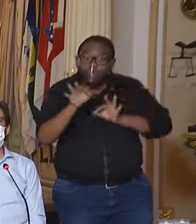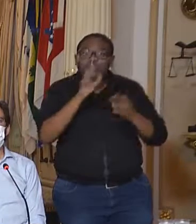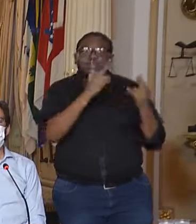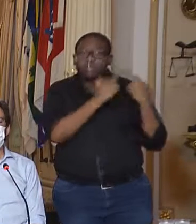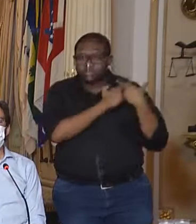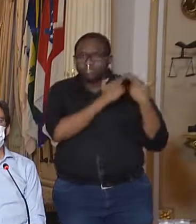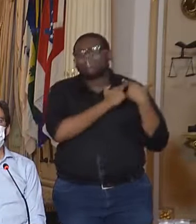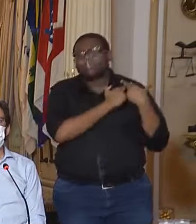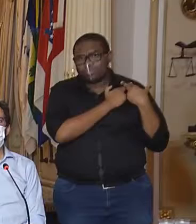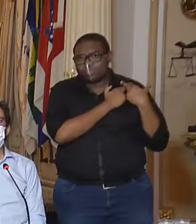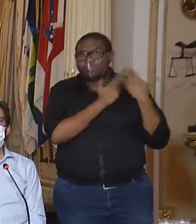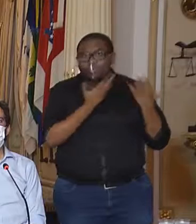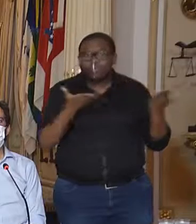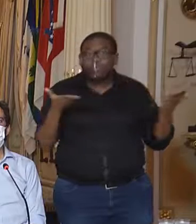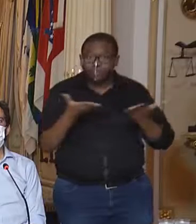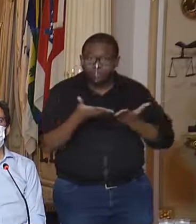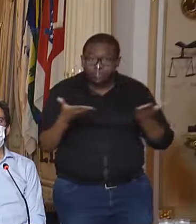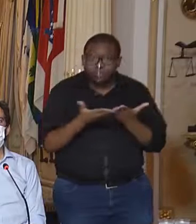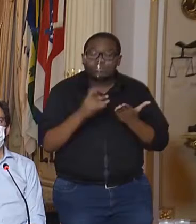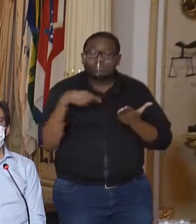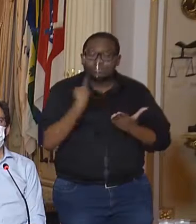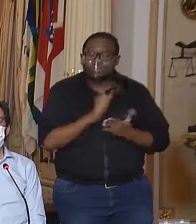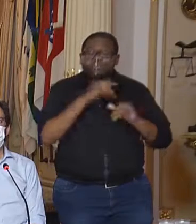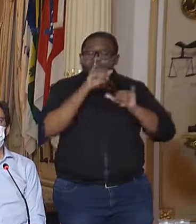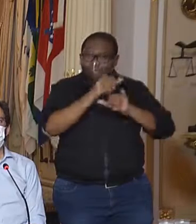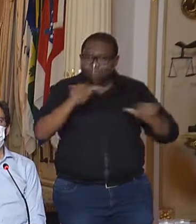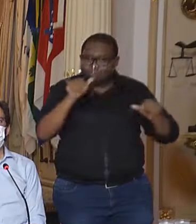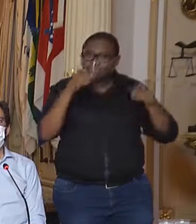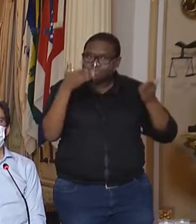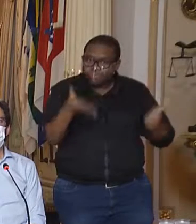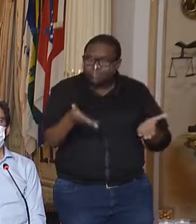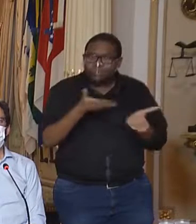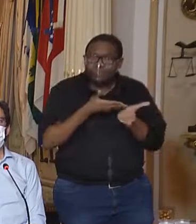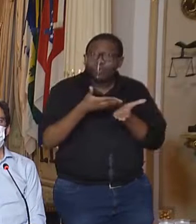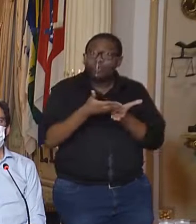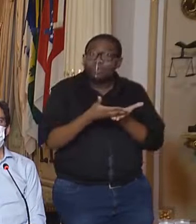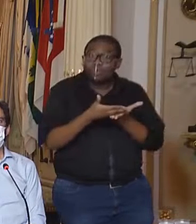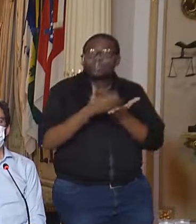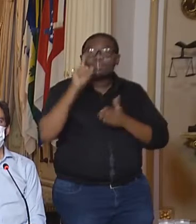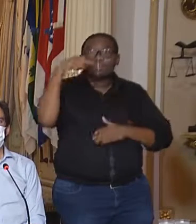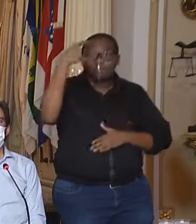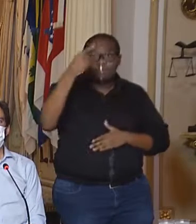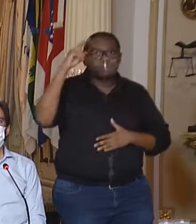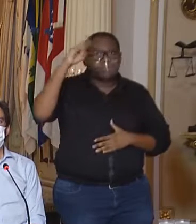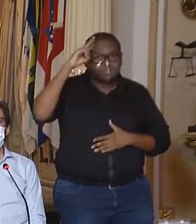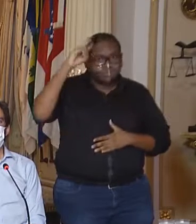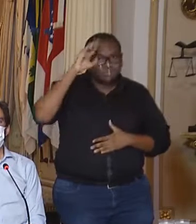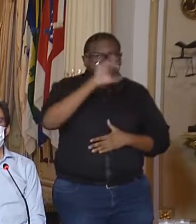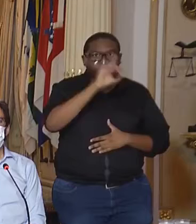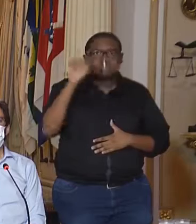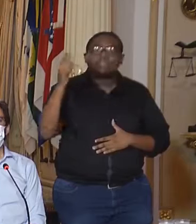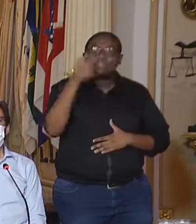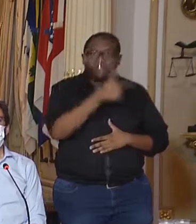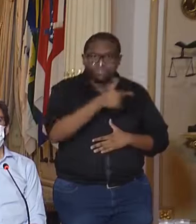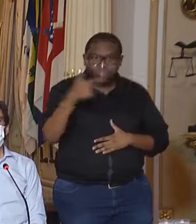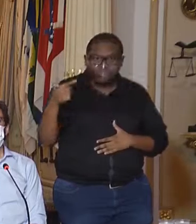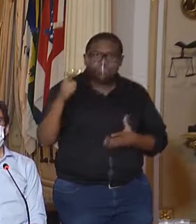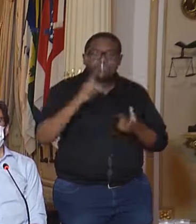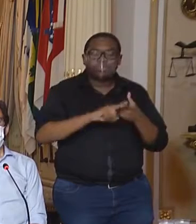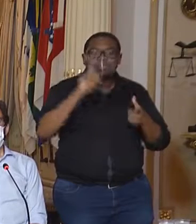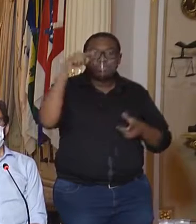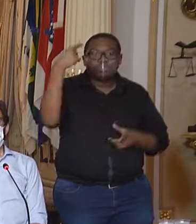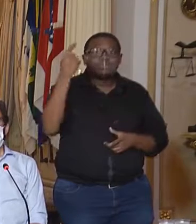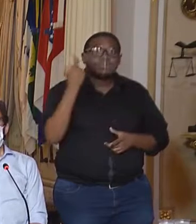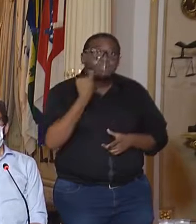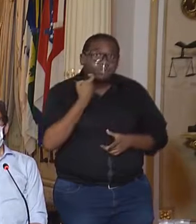responsável. Então, dia de hoje, nós anunciamos essa situação que vai começar a perdurar a partir da próxima segunda-feira, dia 22. E na próxima sexta